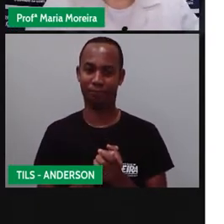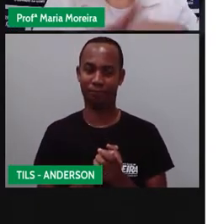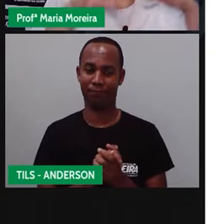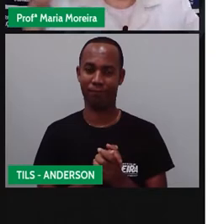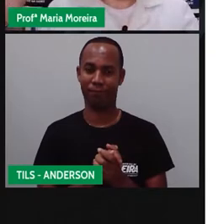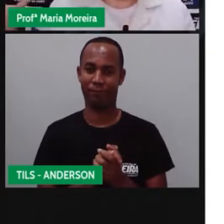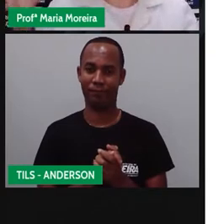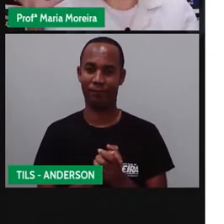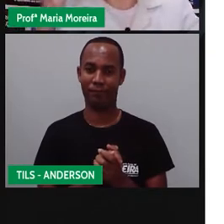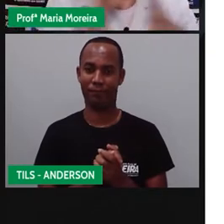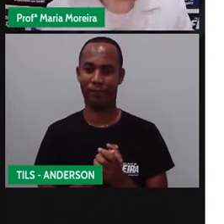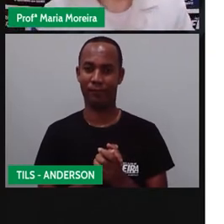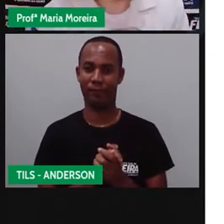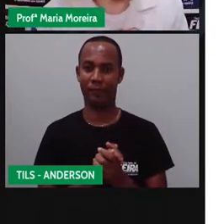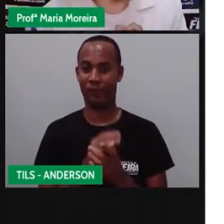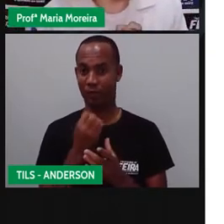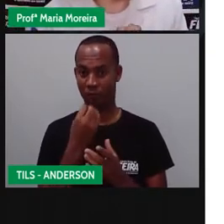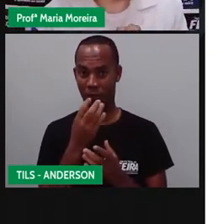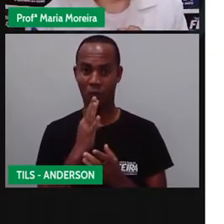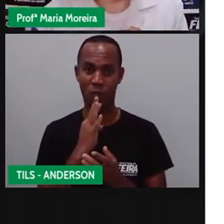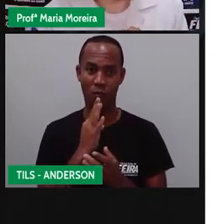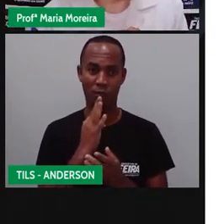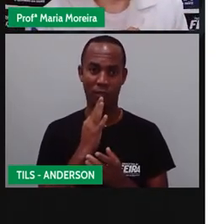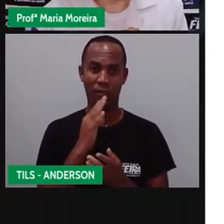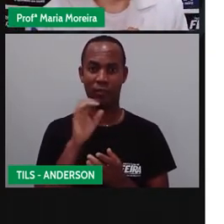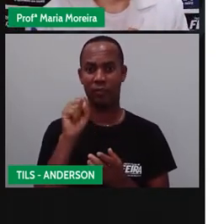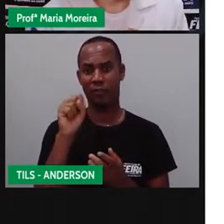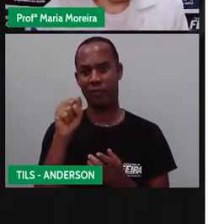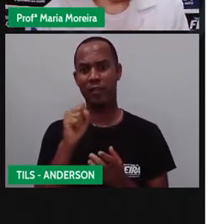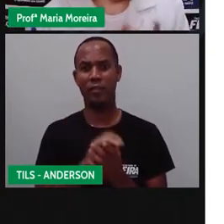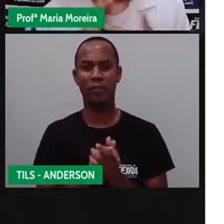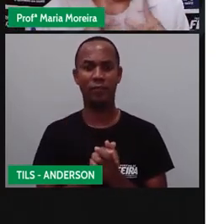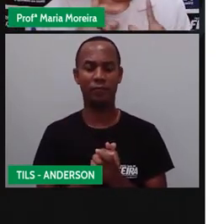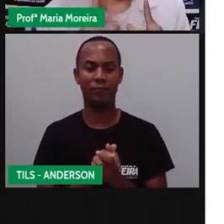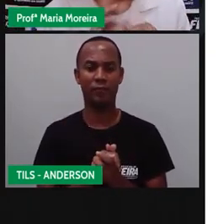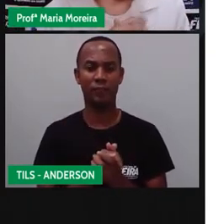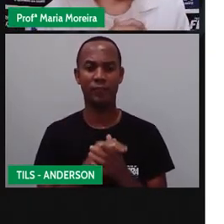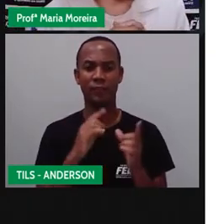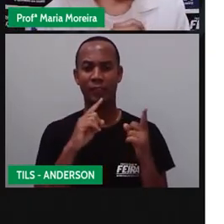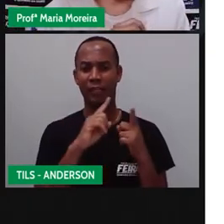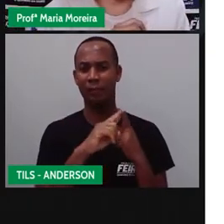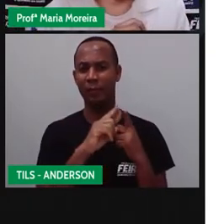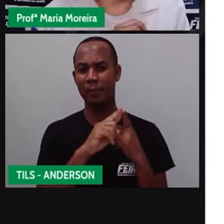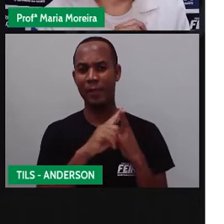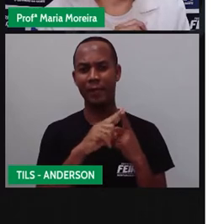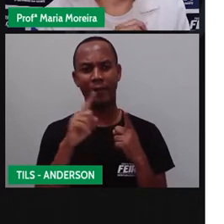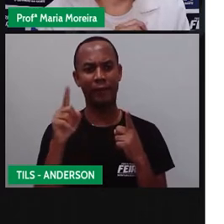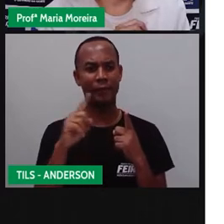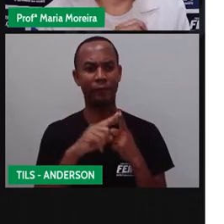Te diz alguma coisa essas imagens aí? A primeira imagem, te lembra o quê?